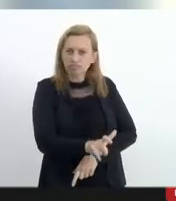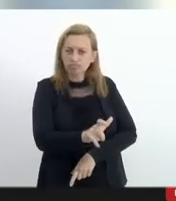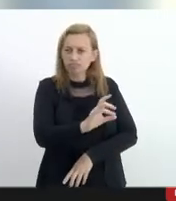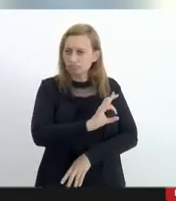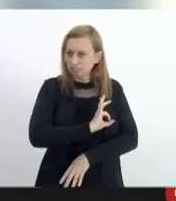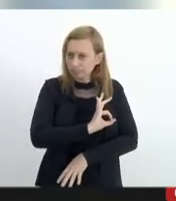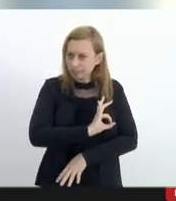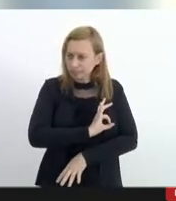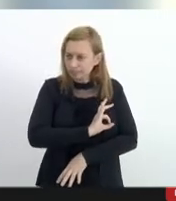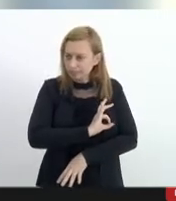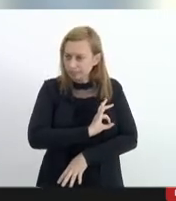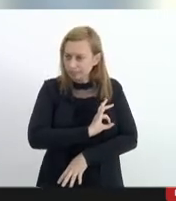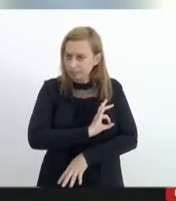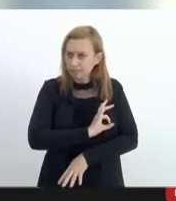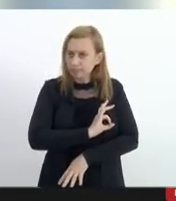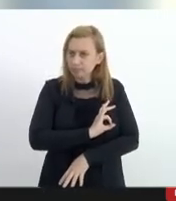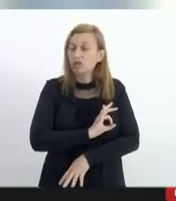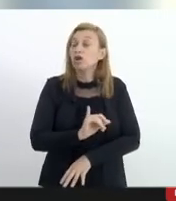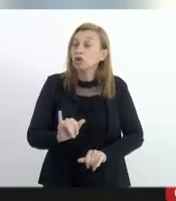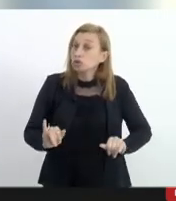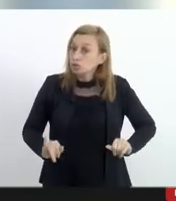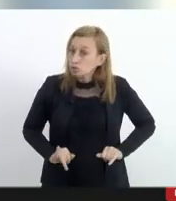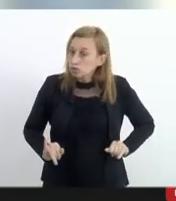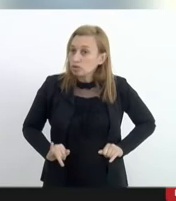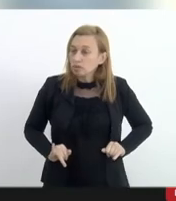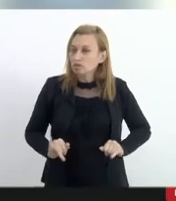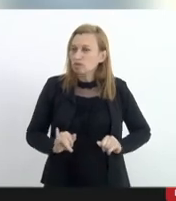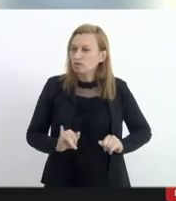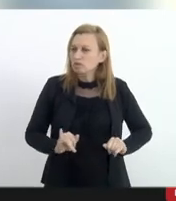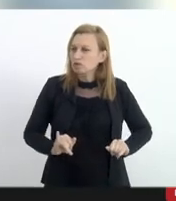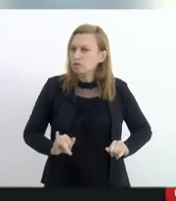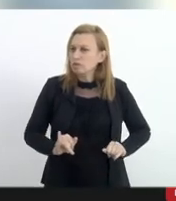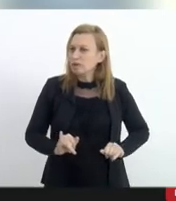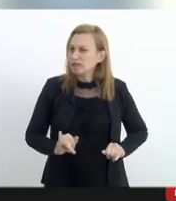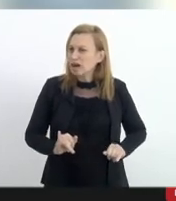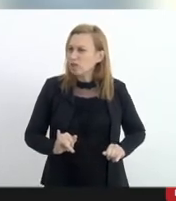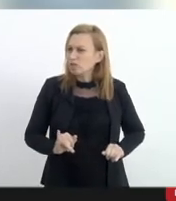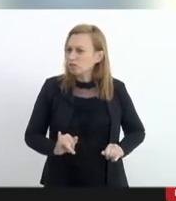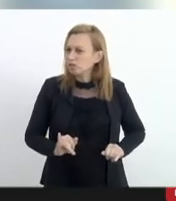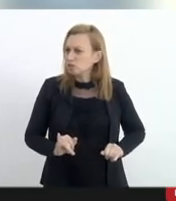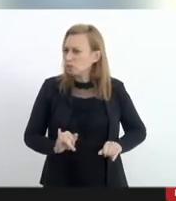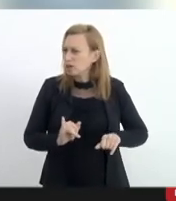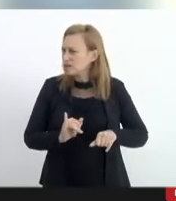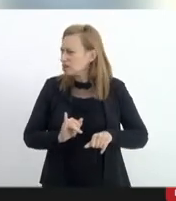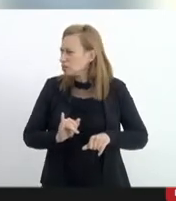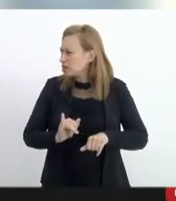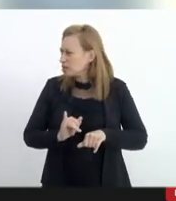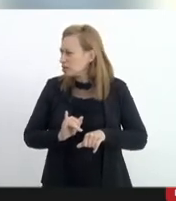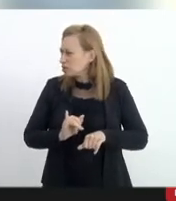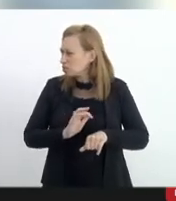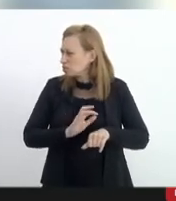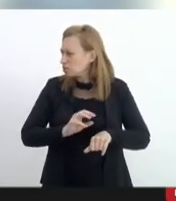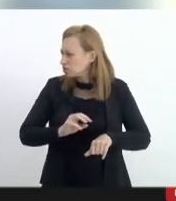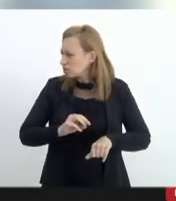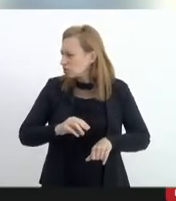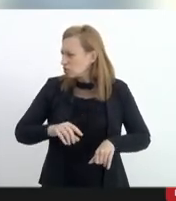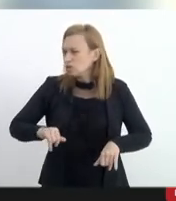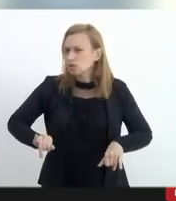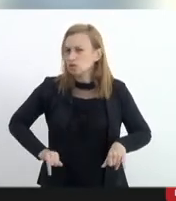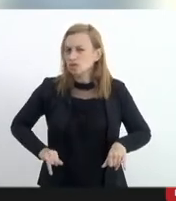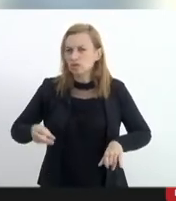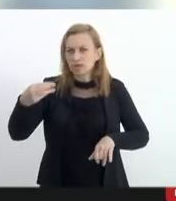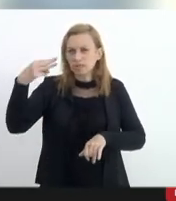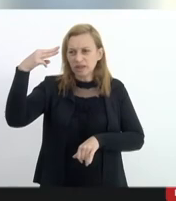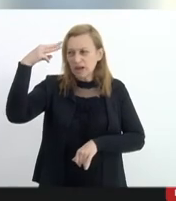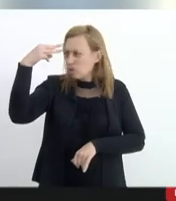que está em sofrimento mental logicamente a gente sabe a gente está entrando aí no